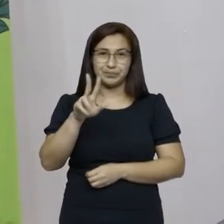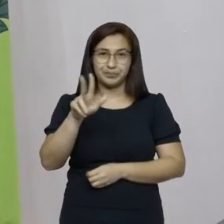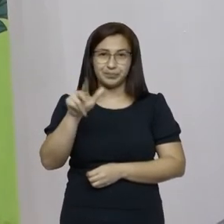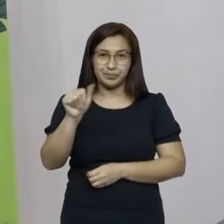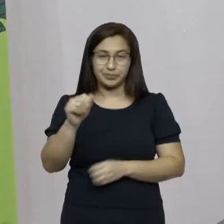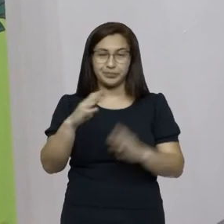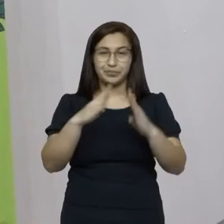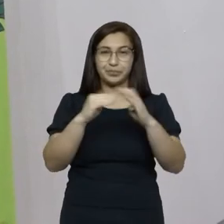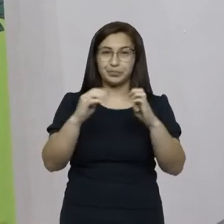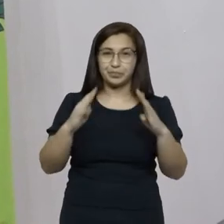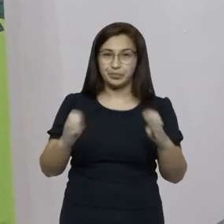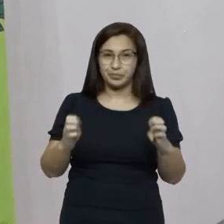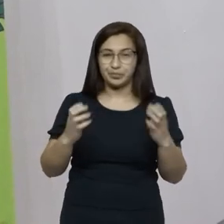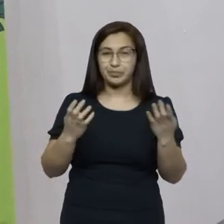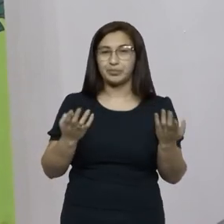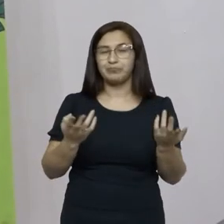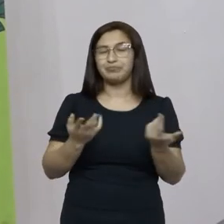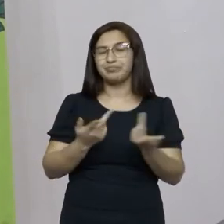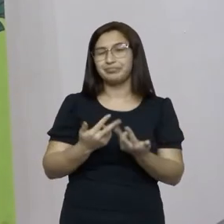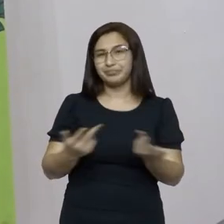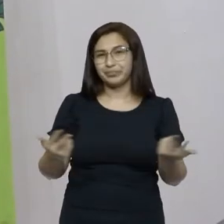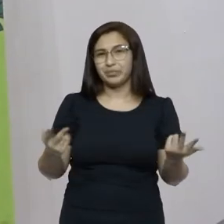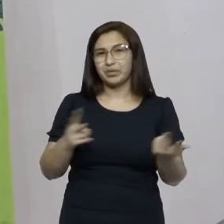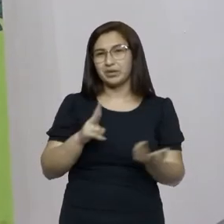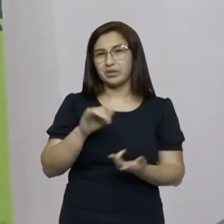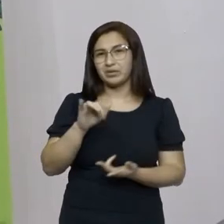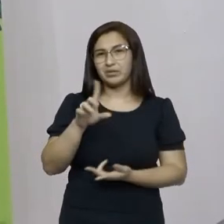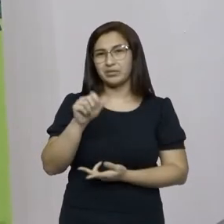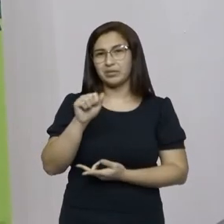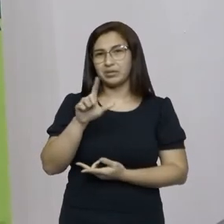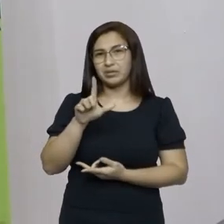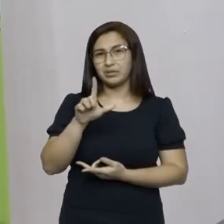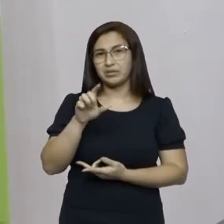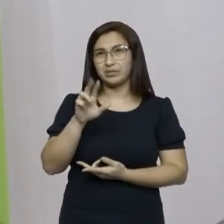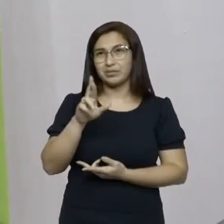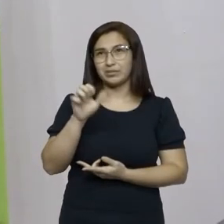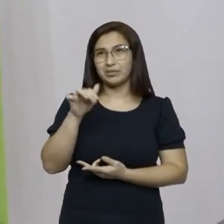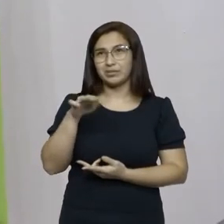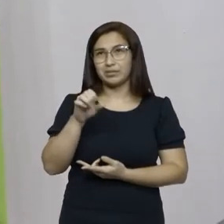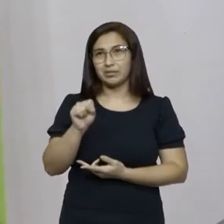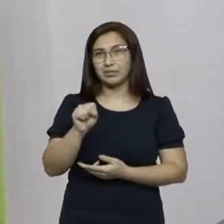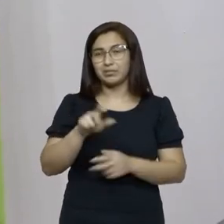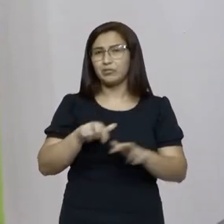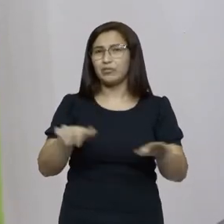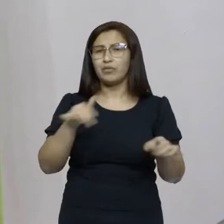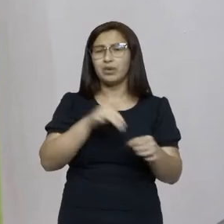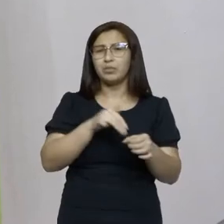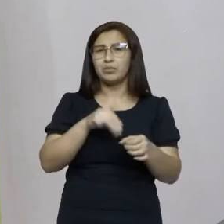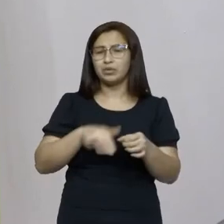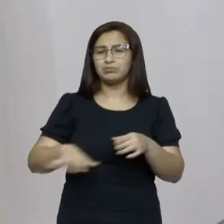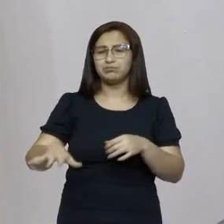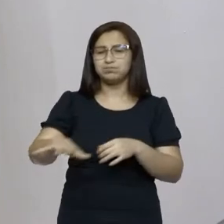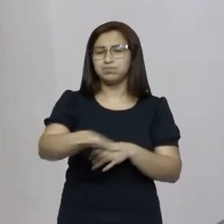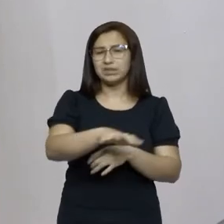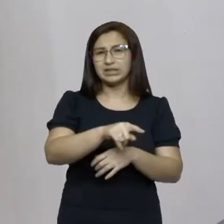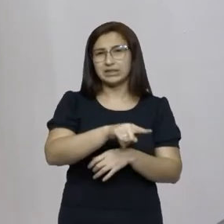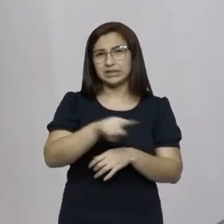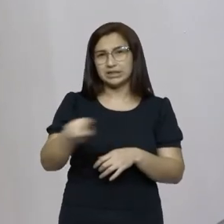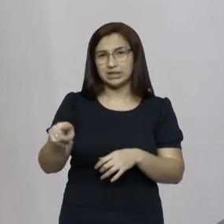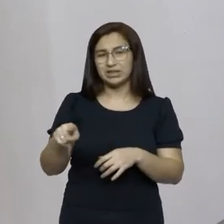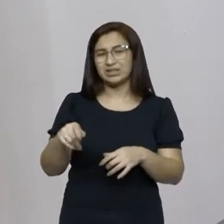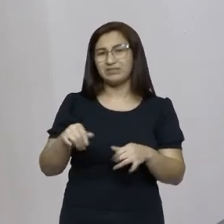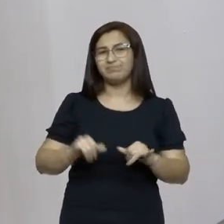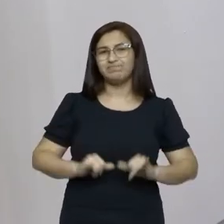Brusque parte dele Vidal Ramos Plenareu e tantos outros municípios Apiúna